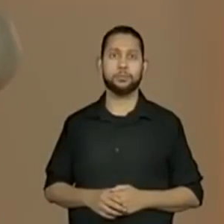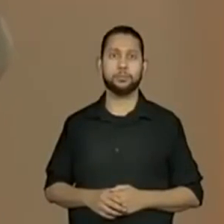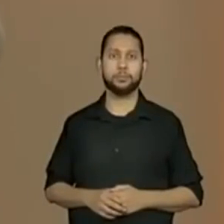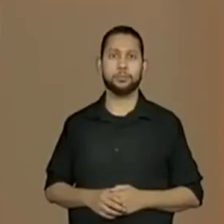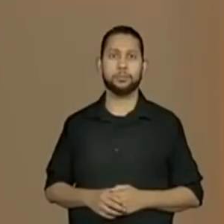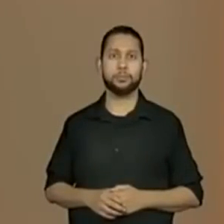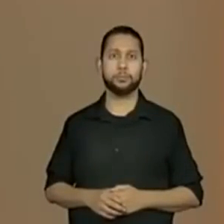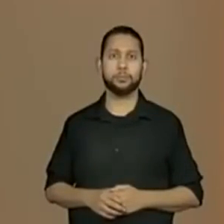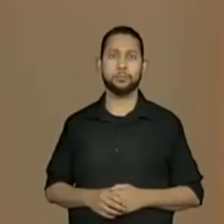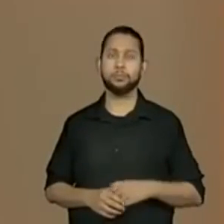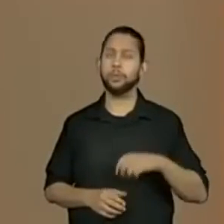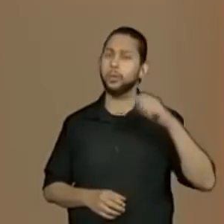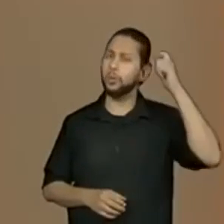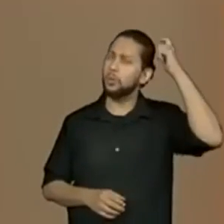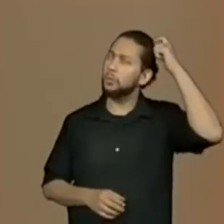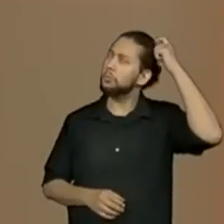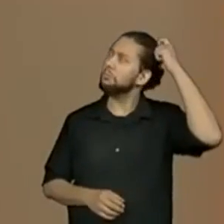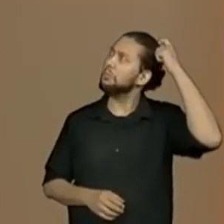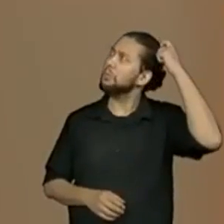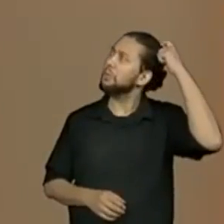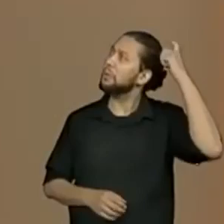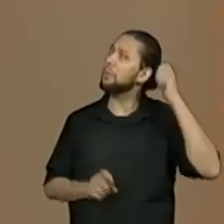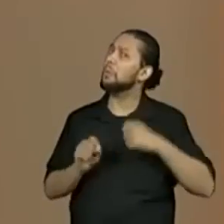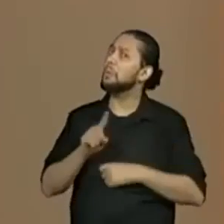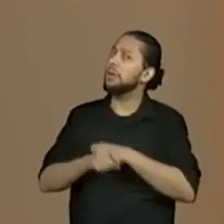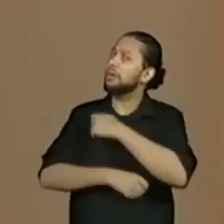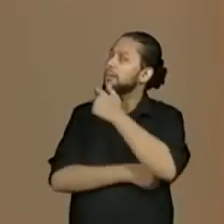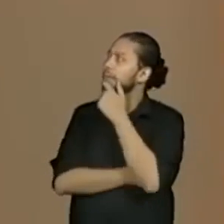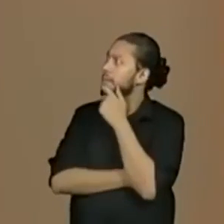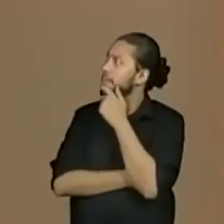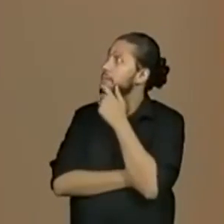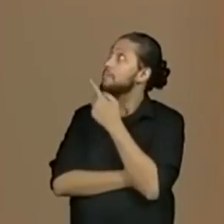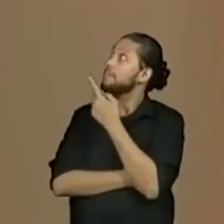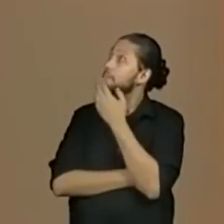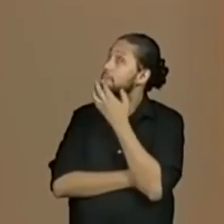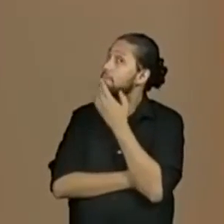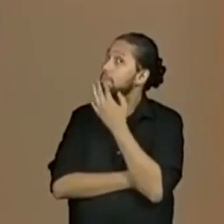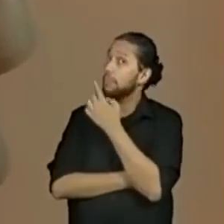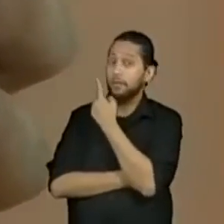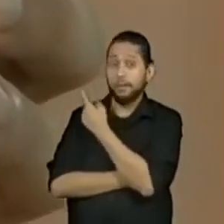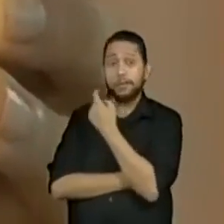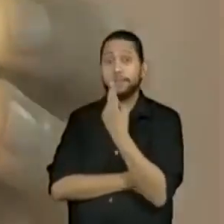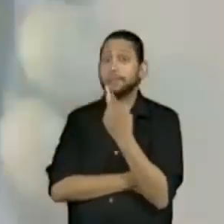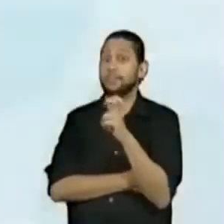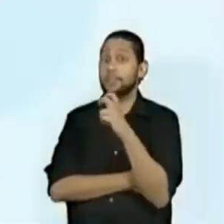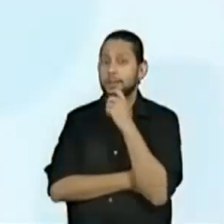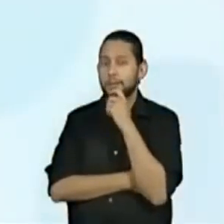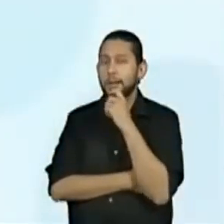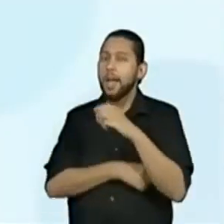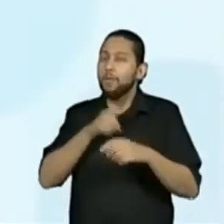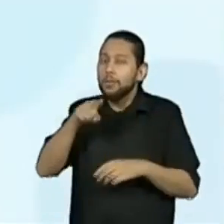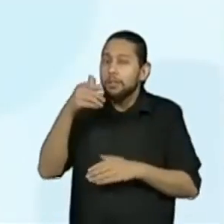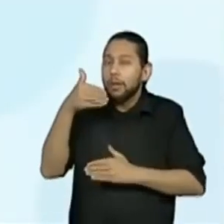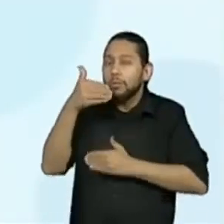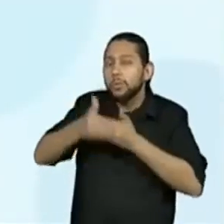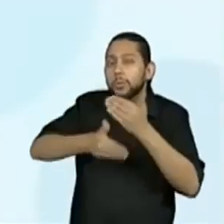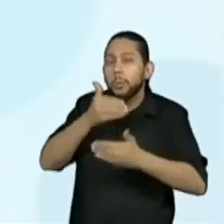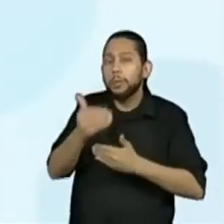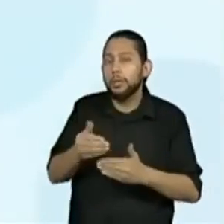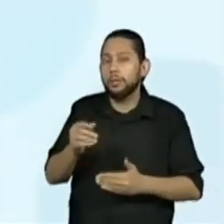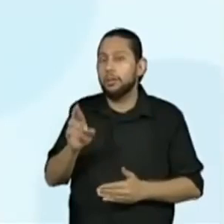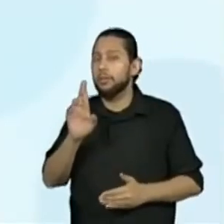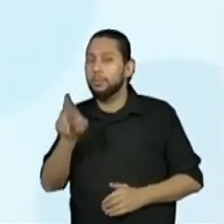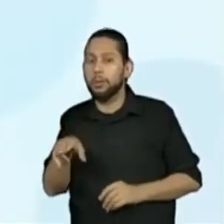Nós estamos observando, então, nós equivalência dessas divisões, a partir do valor